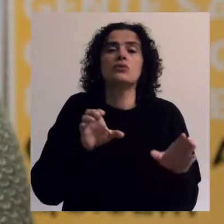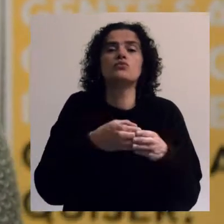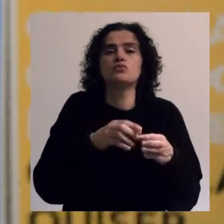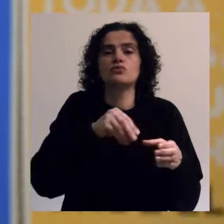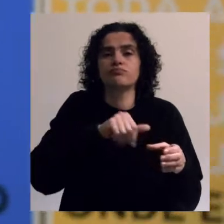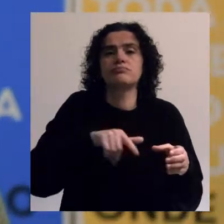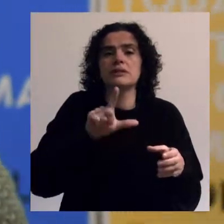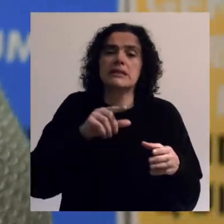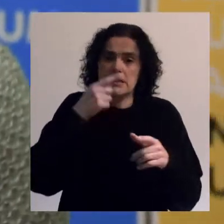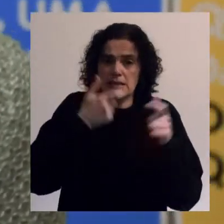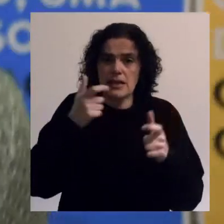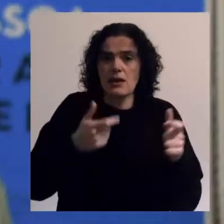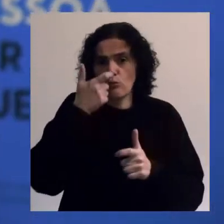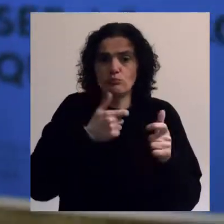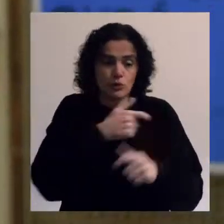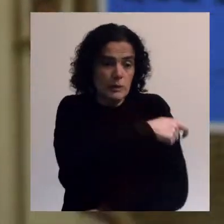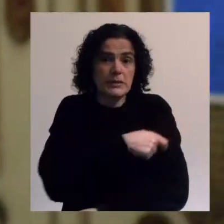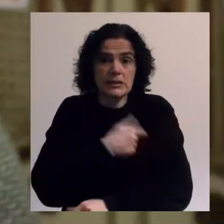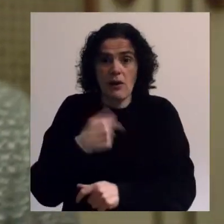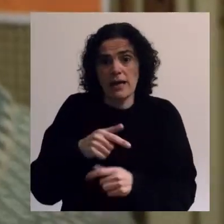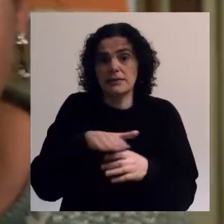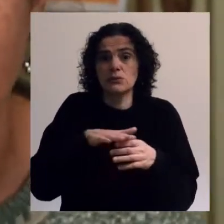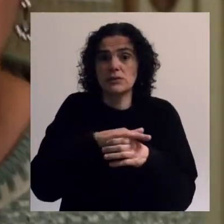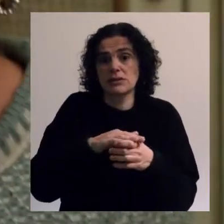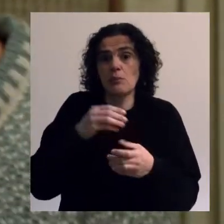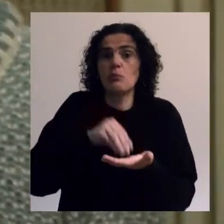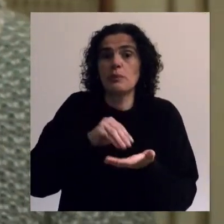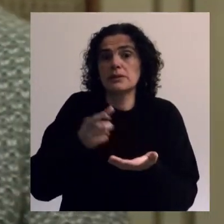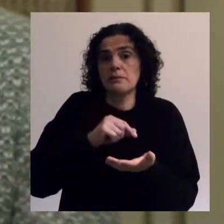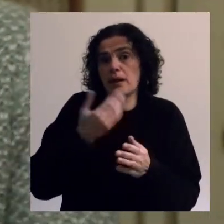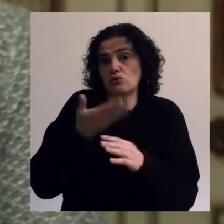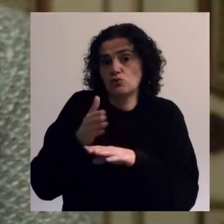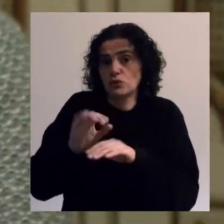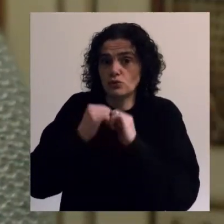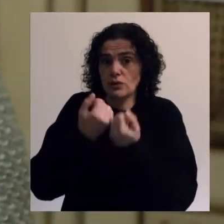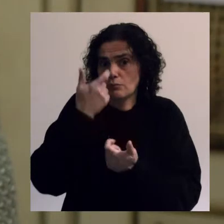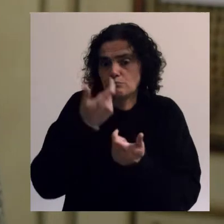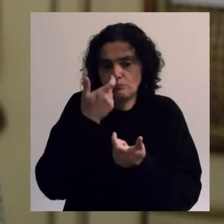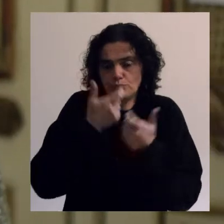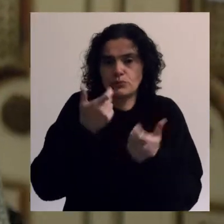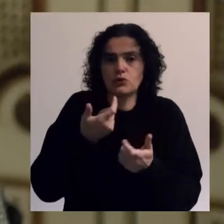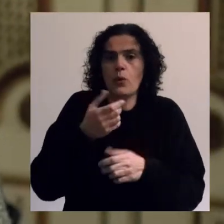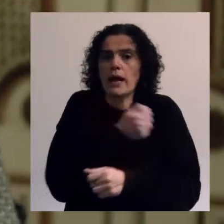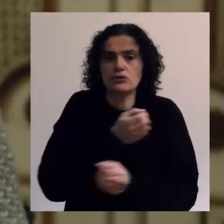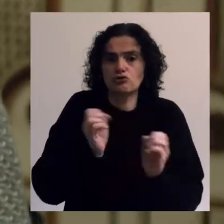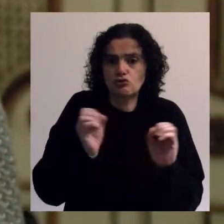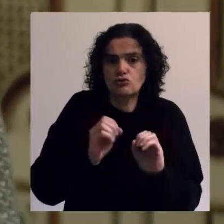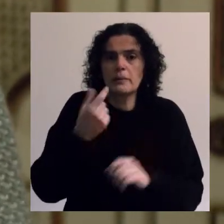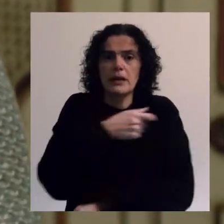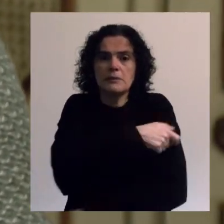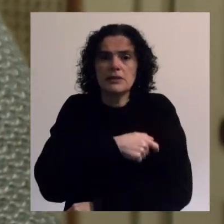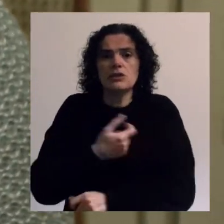Cidadãos, onde estão representadas as pessoas em situação de pobreza e exclusão social, como, por exemplo, pessoas em situação de sem abrigo,